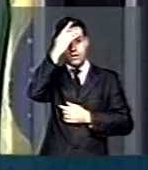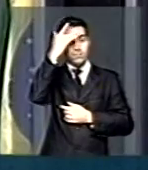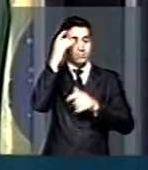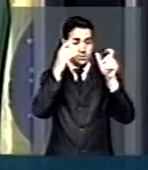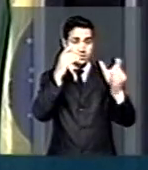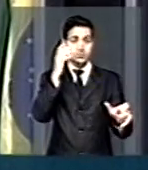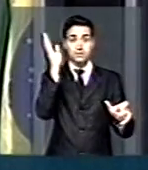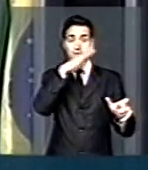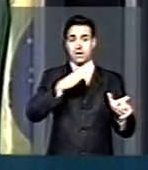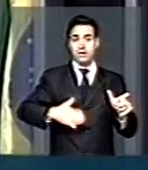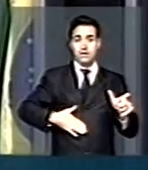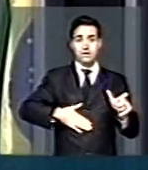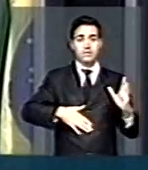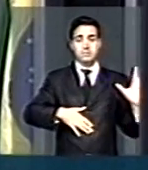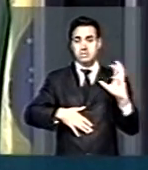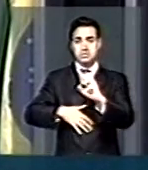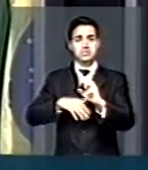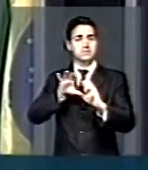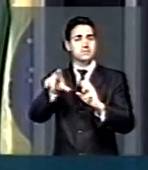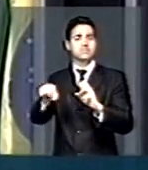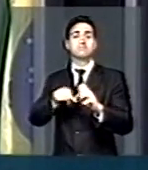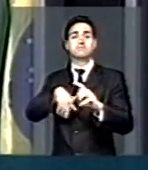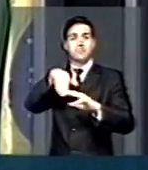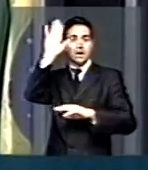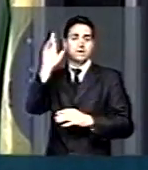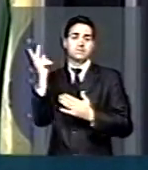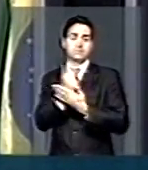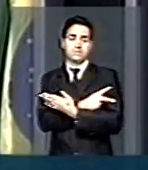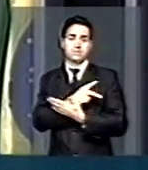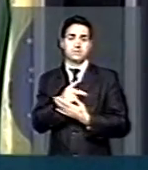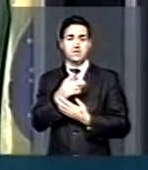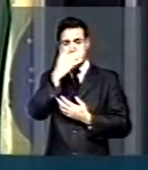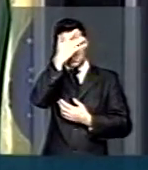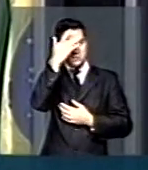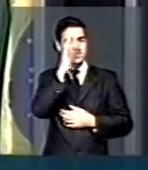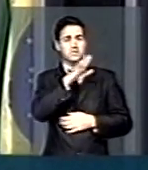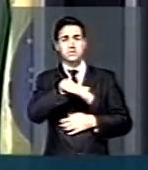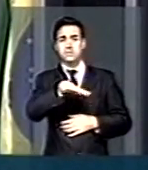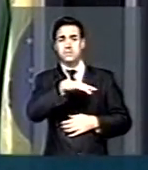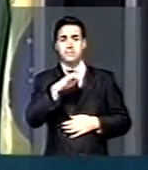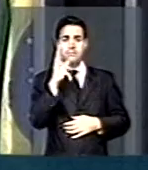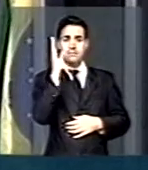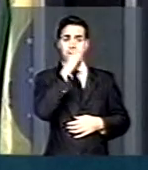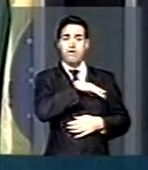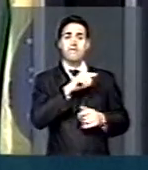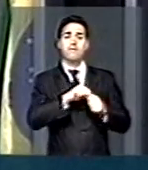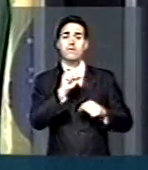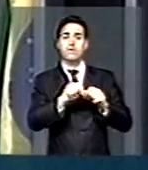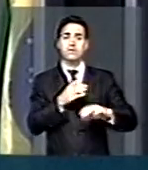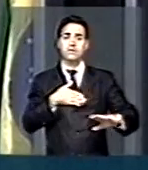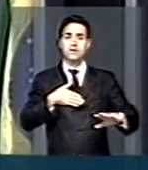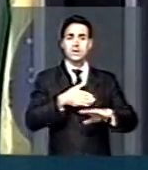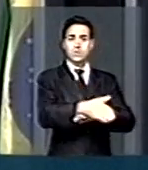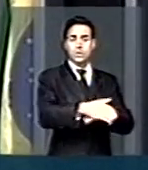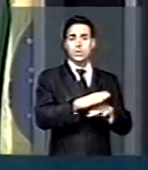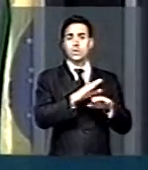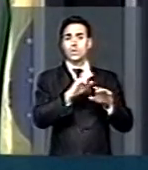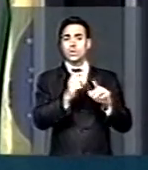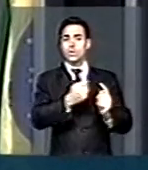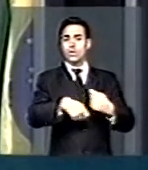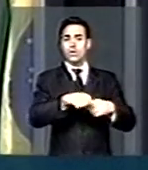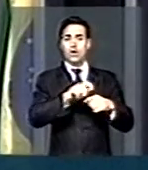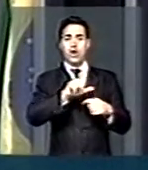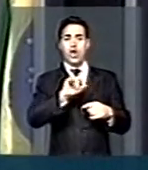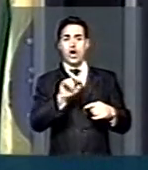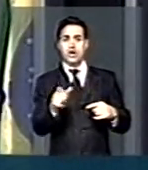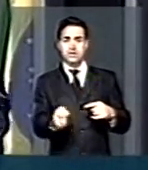e dos marginais. Vândalos que invadiram o comércio em várias partes da cidade